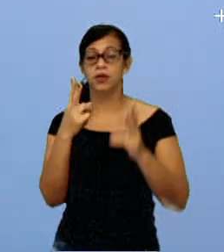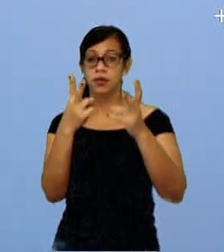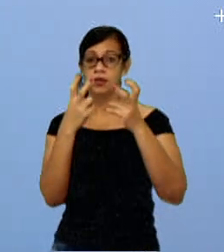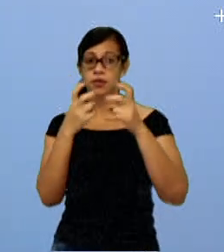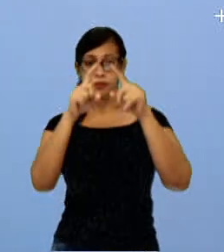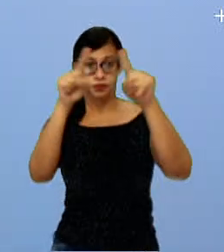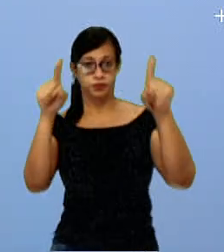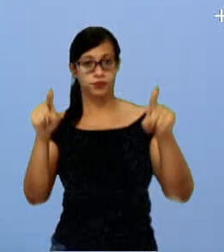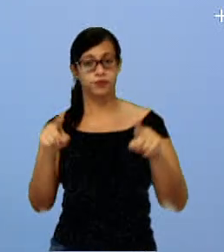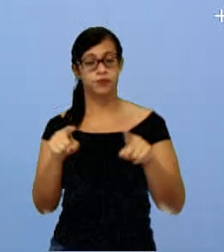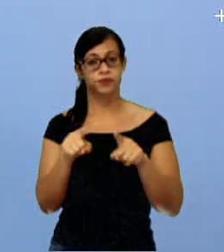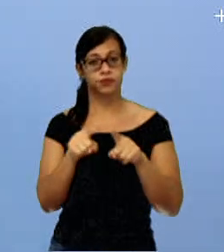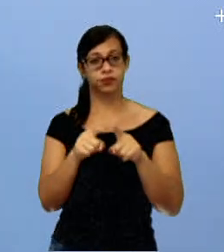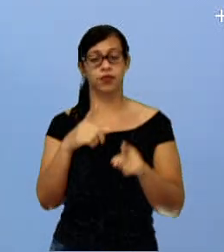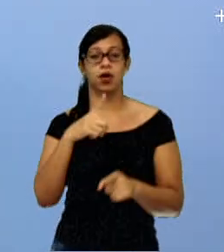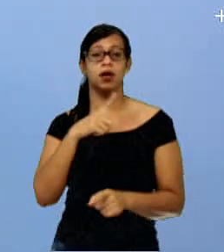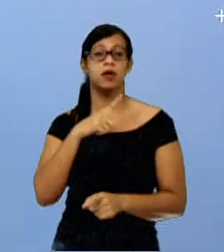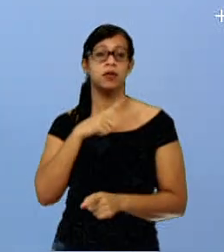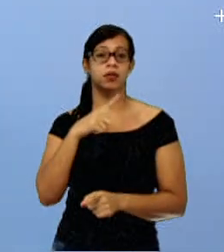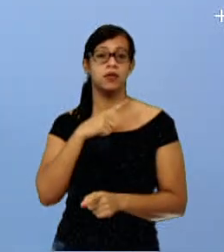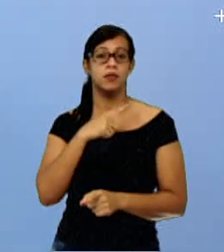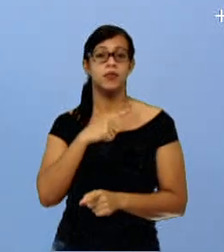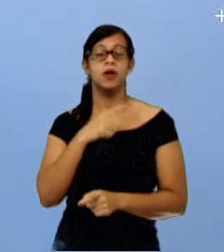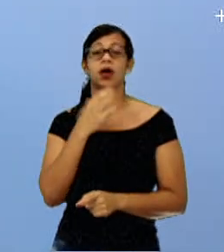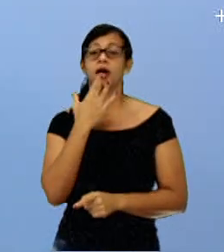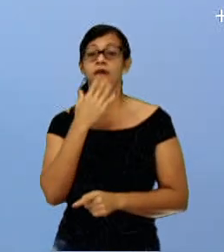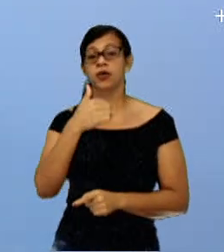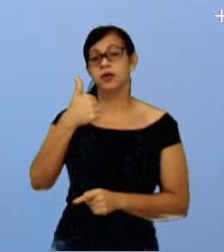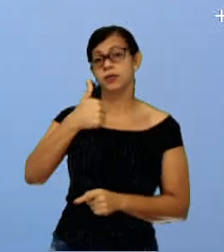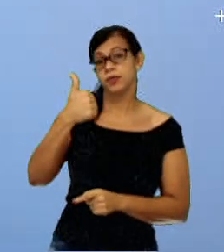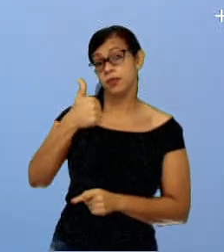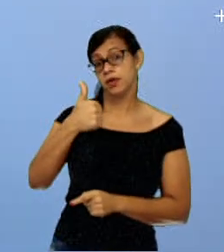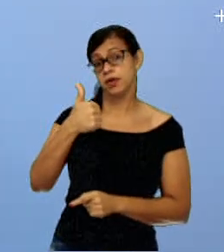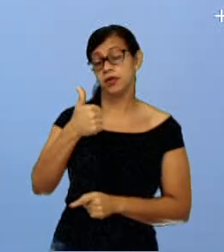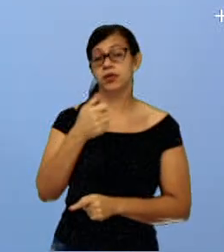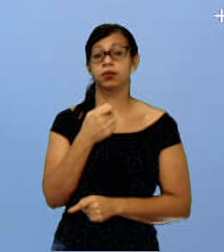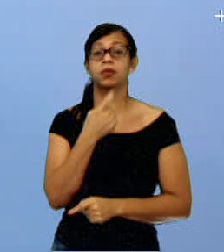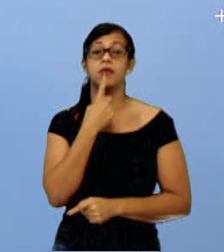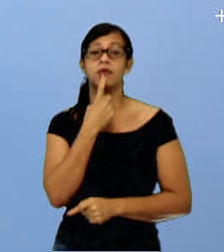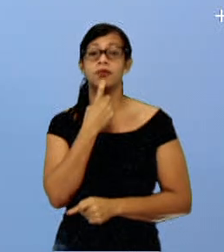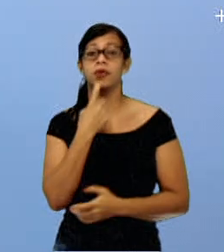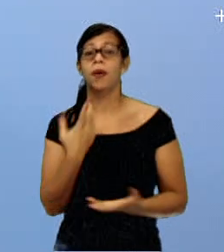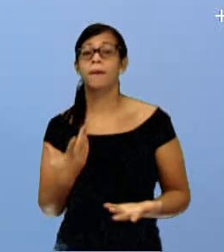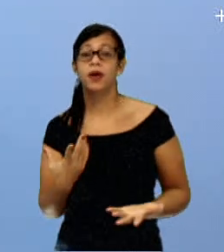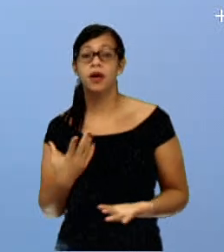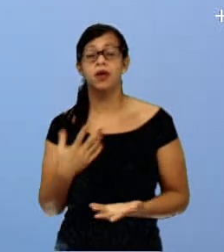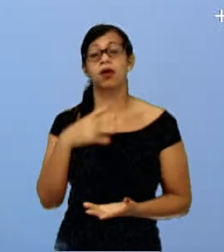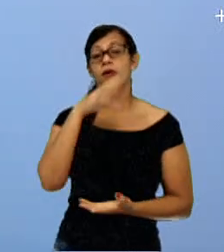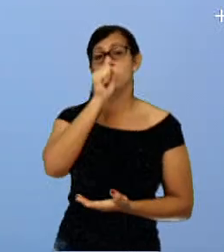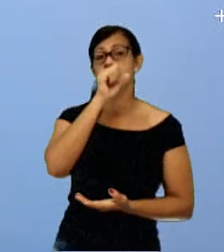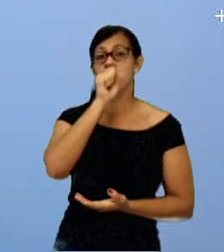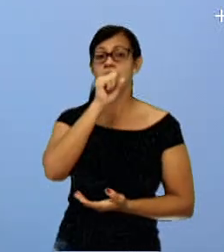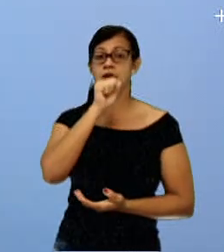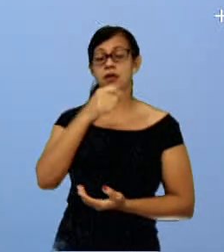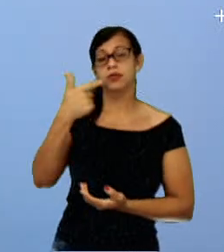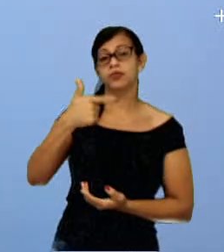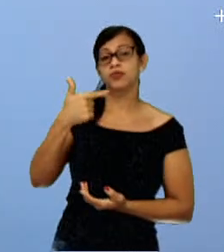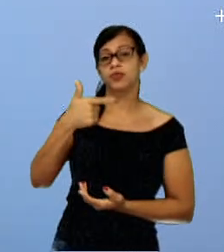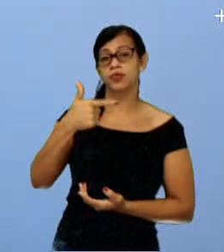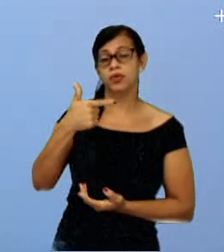cromático, nós temos cores primárias, o vermelho, laranja como cor secundária,